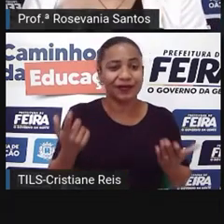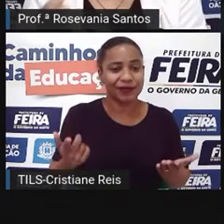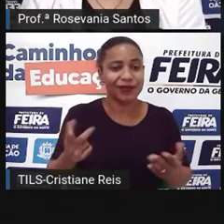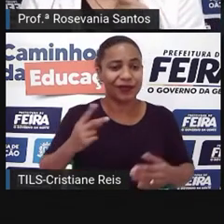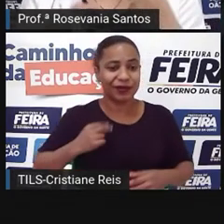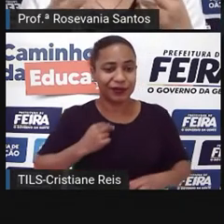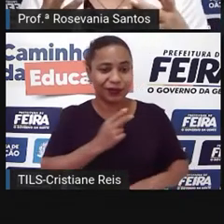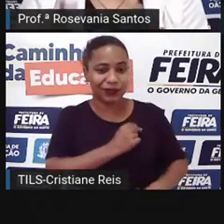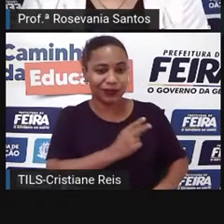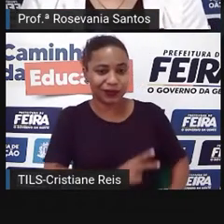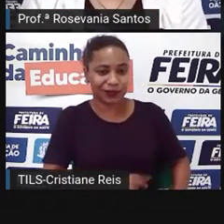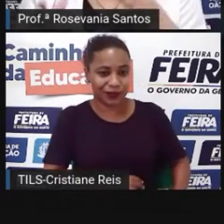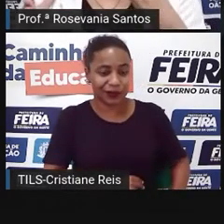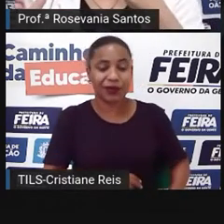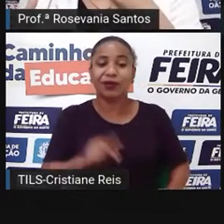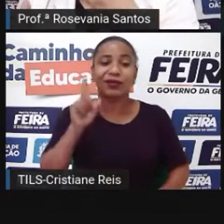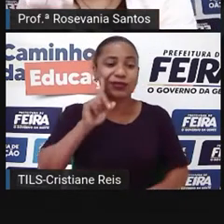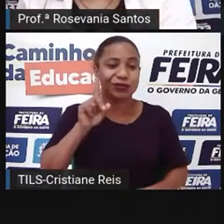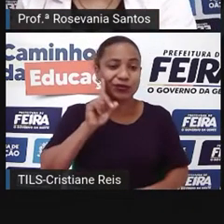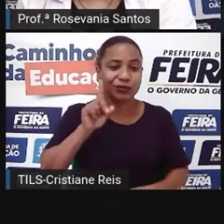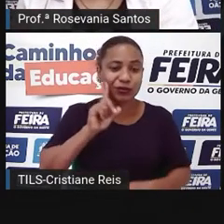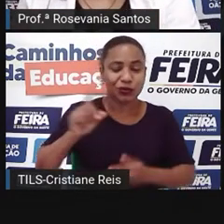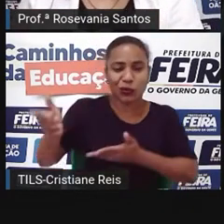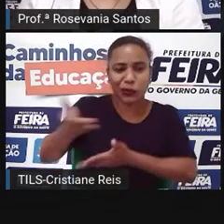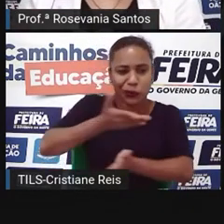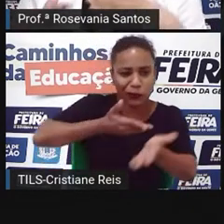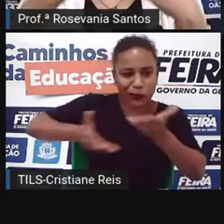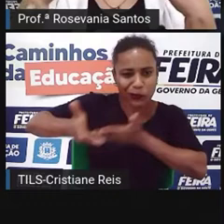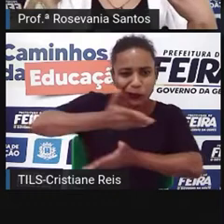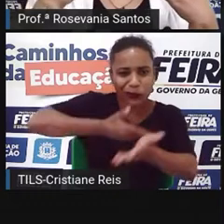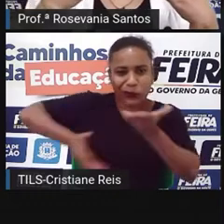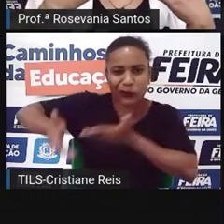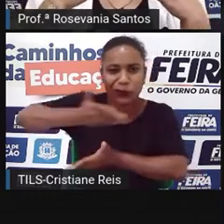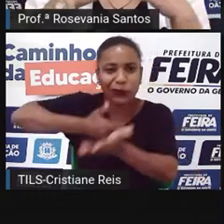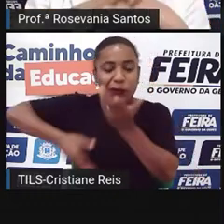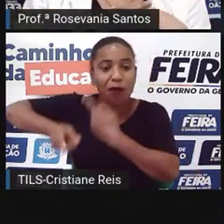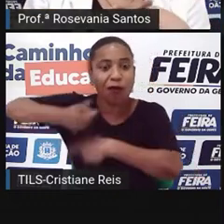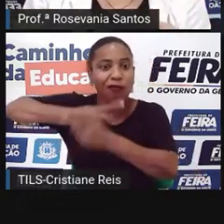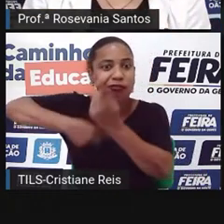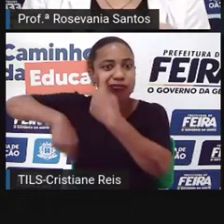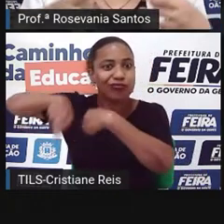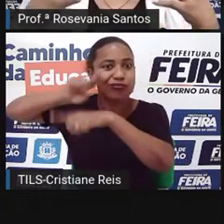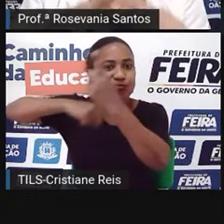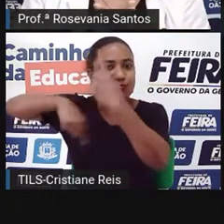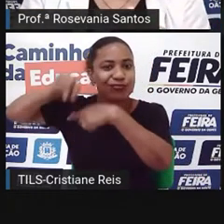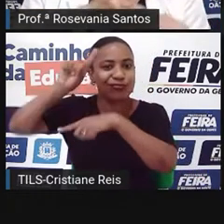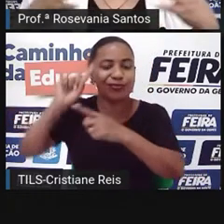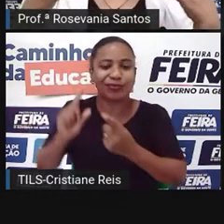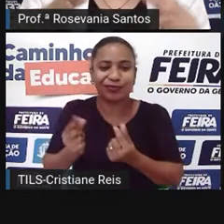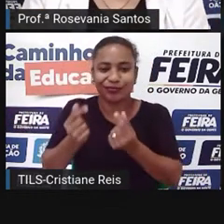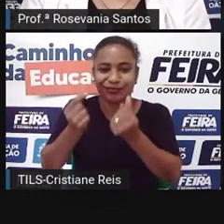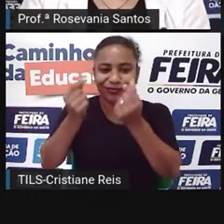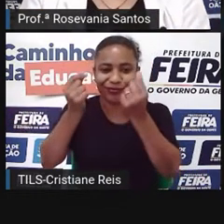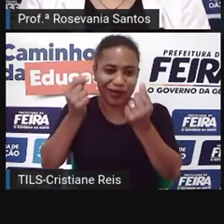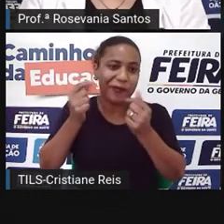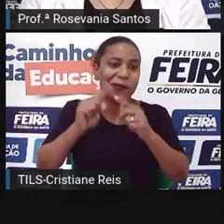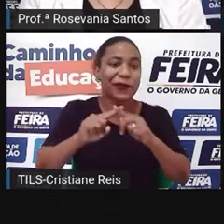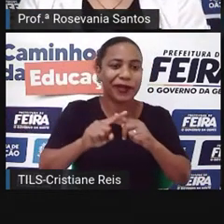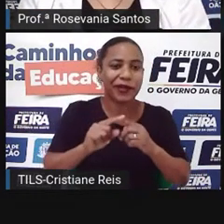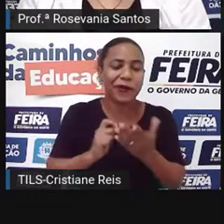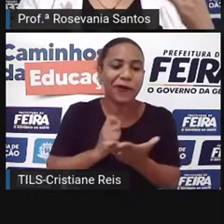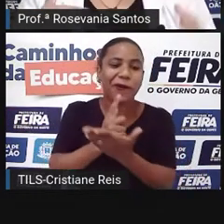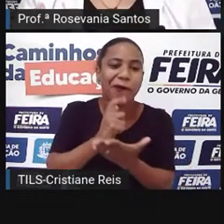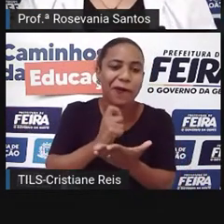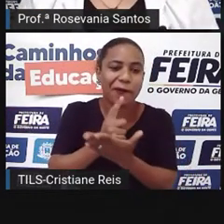relações econômicas, porque quanto mais países eu consigo ter, né? Para comprar, para vender esses